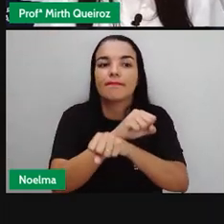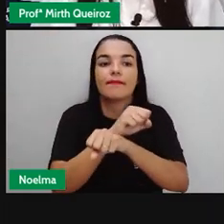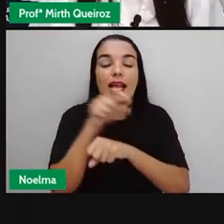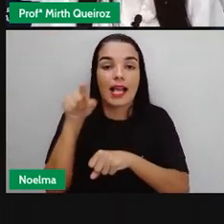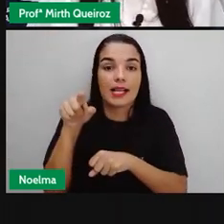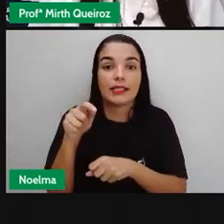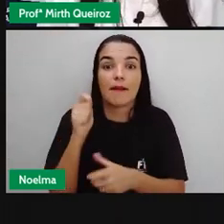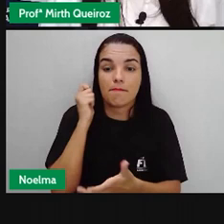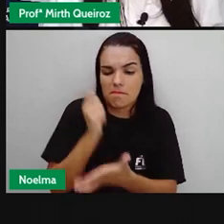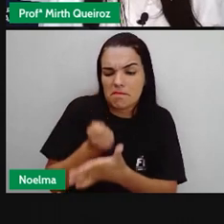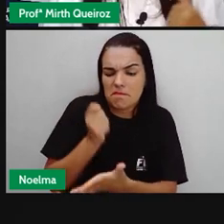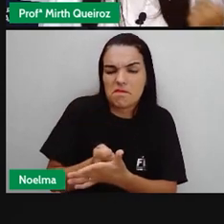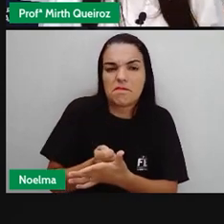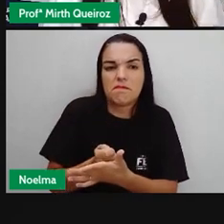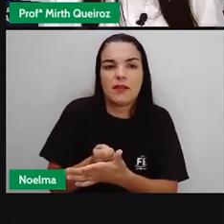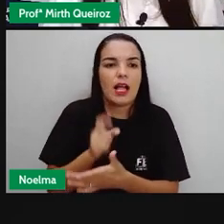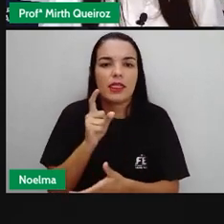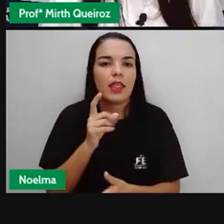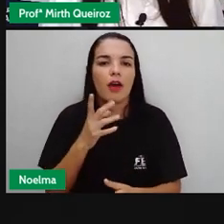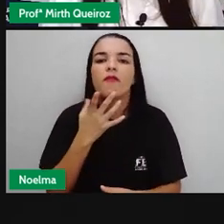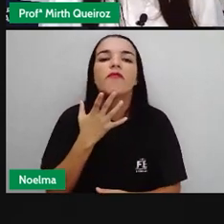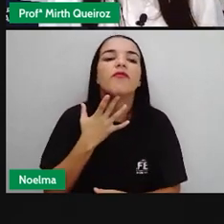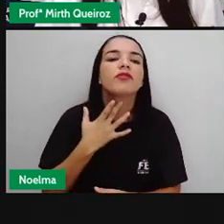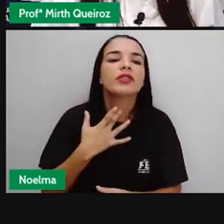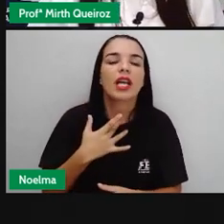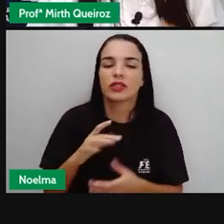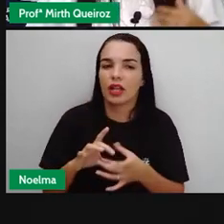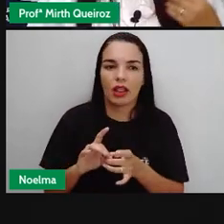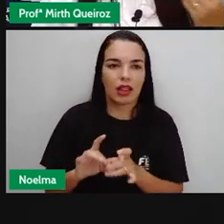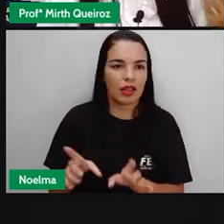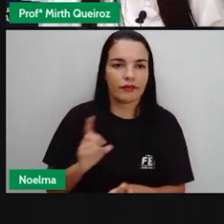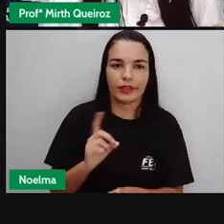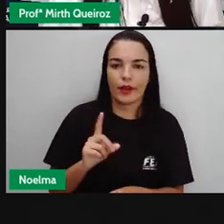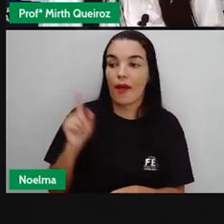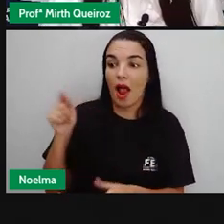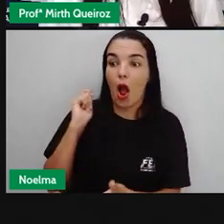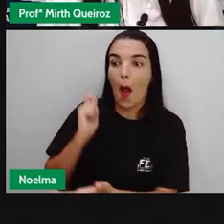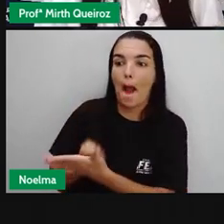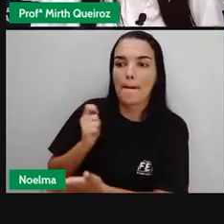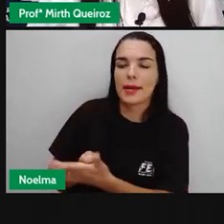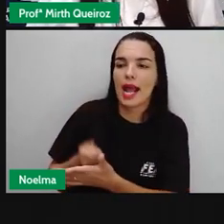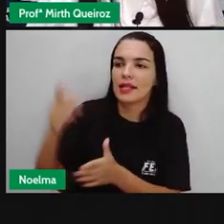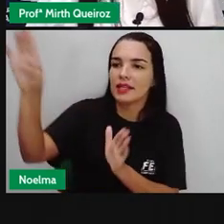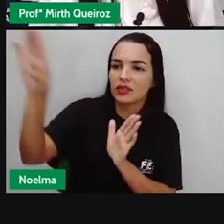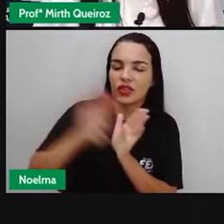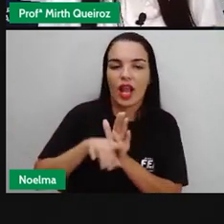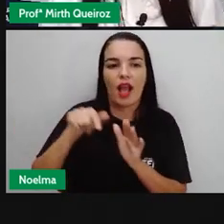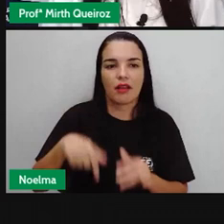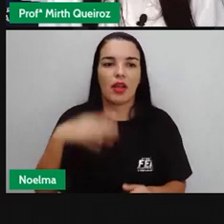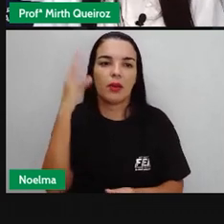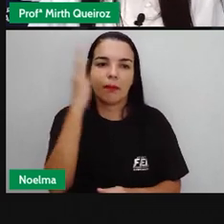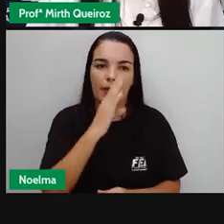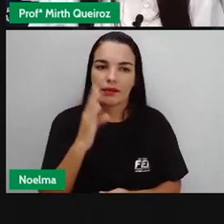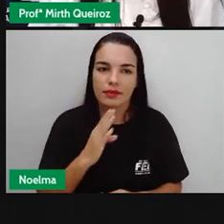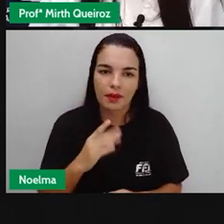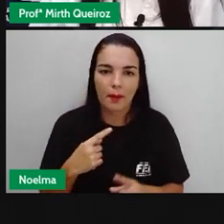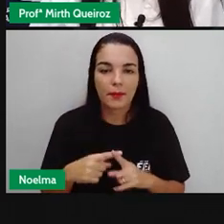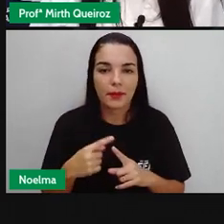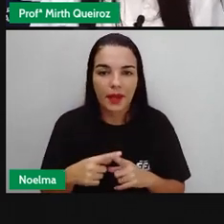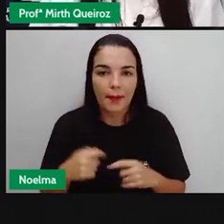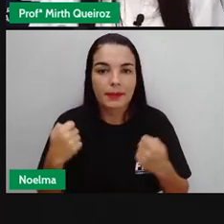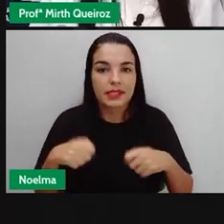migração forçada. Eles não vieram de forma espontânea, eles foram obrigados a vir para o Brasil. Para